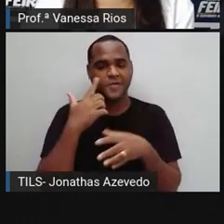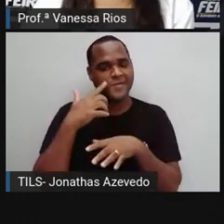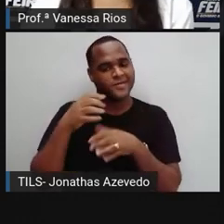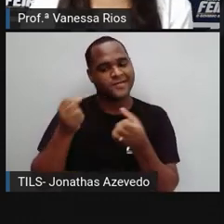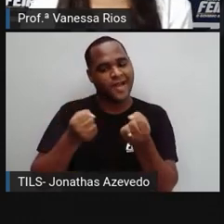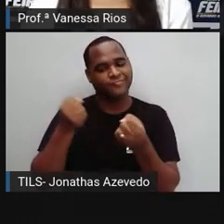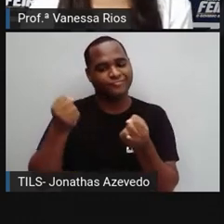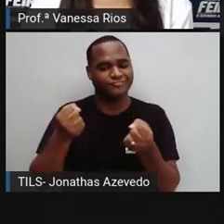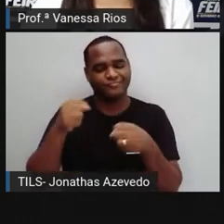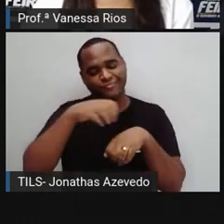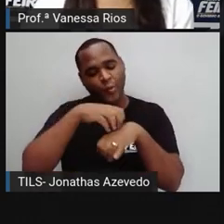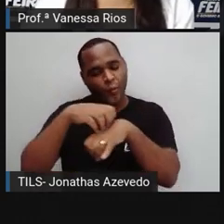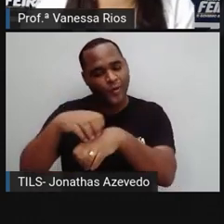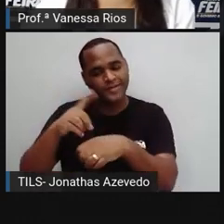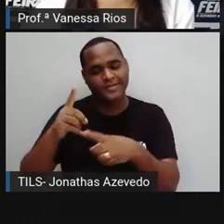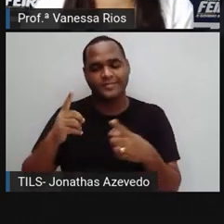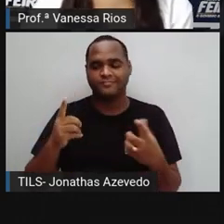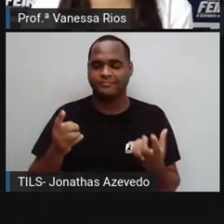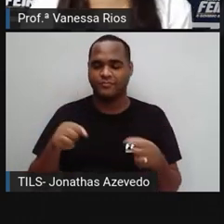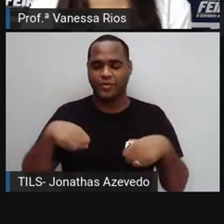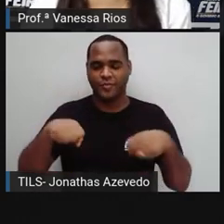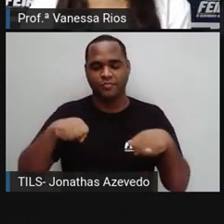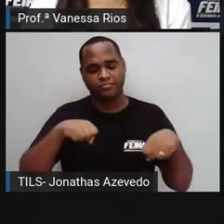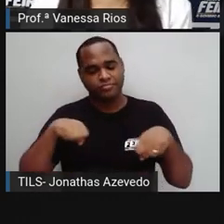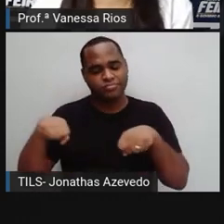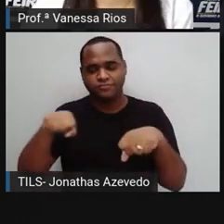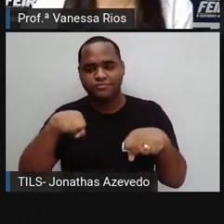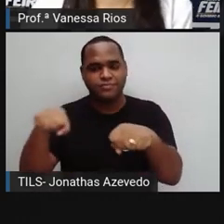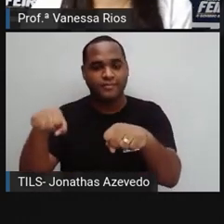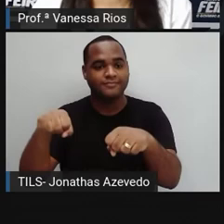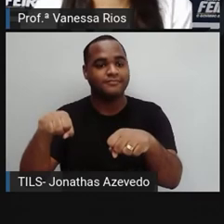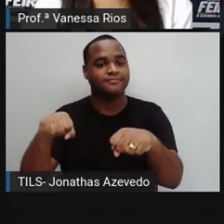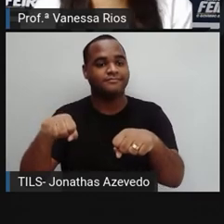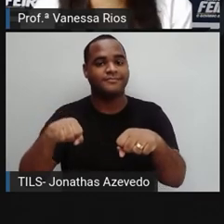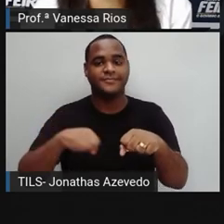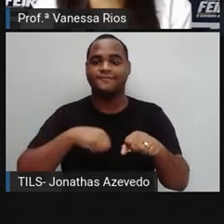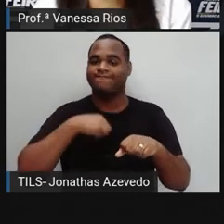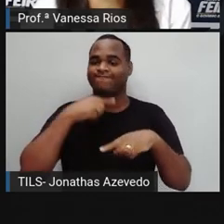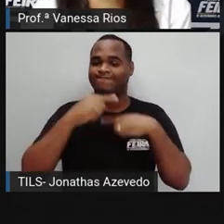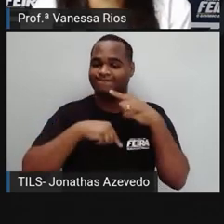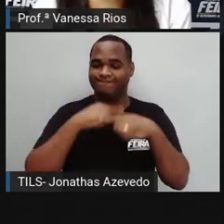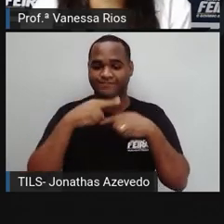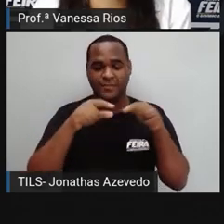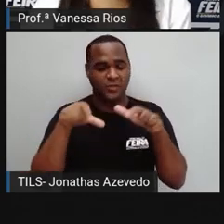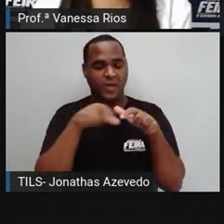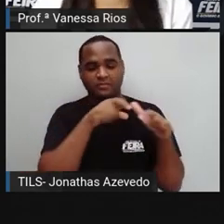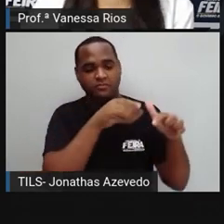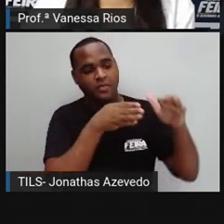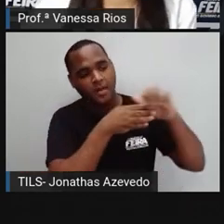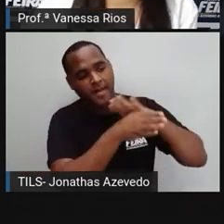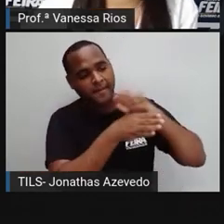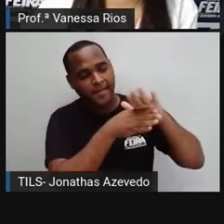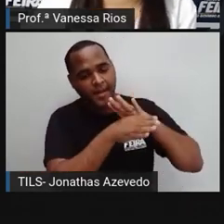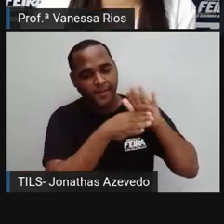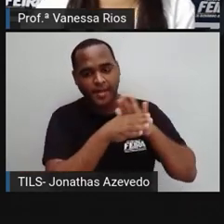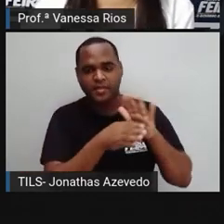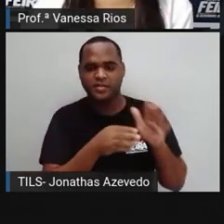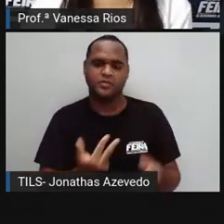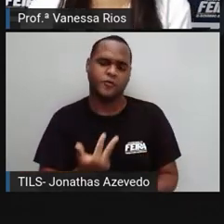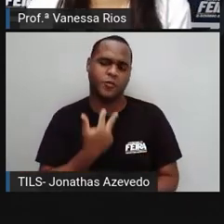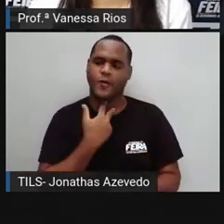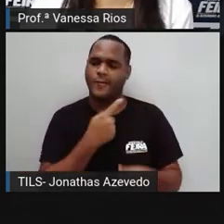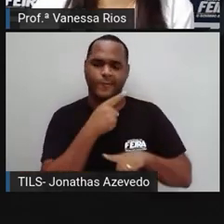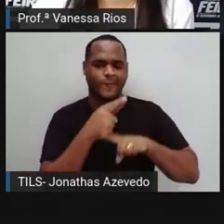delíveres, dos serviços de entrega, porque não podiam aí frequentar muitos locais que vendiam esses alimentos.